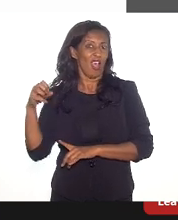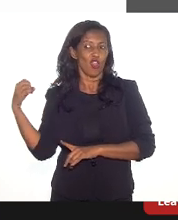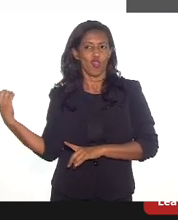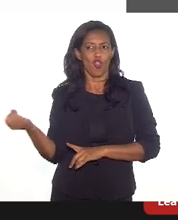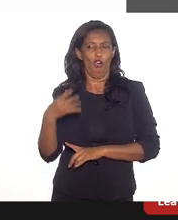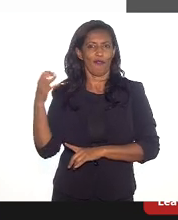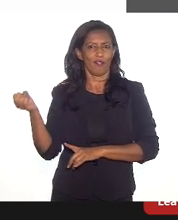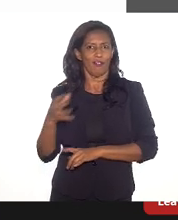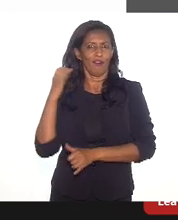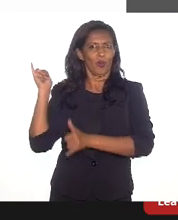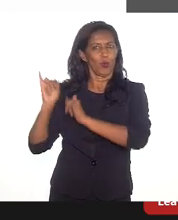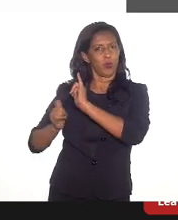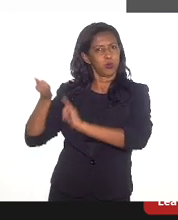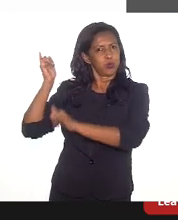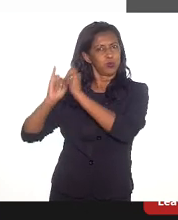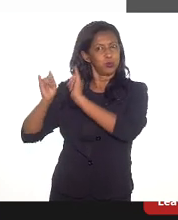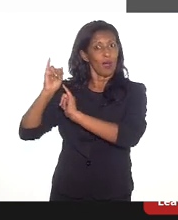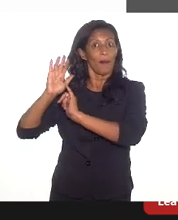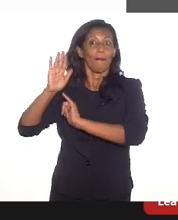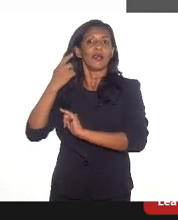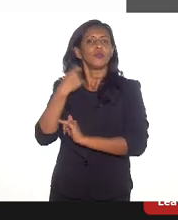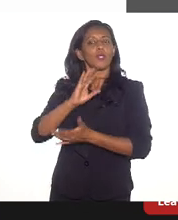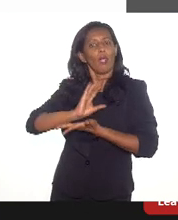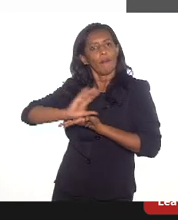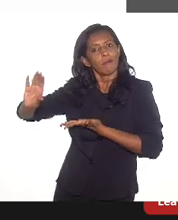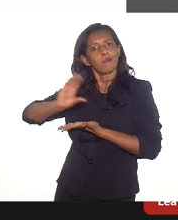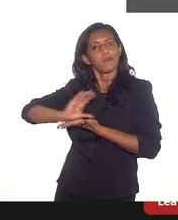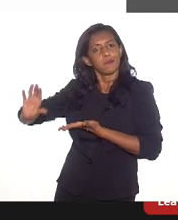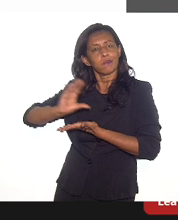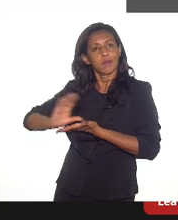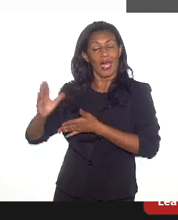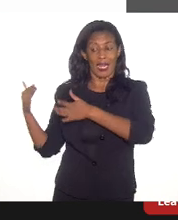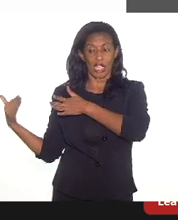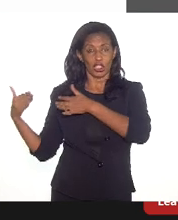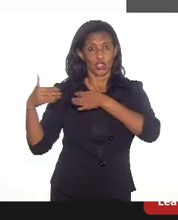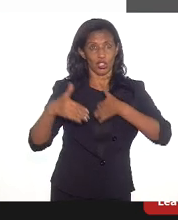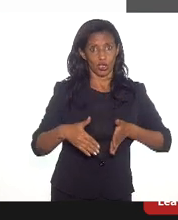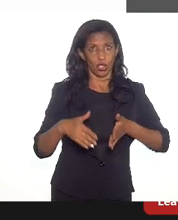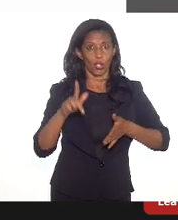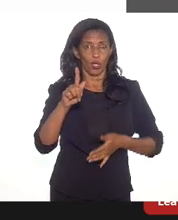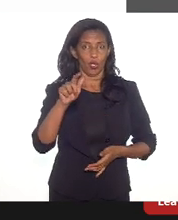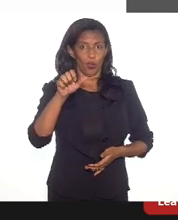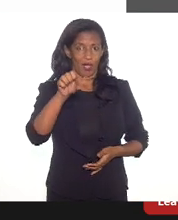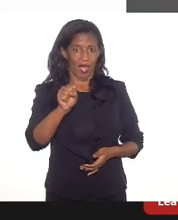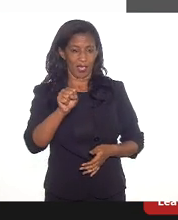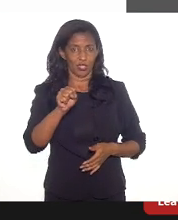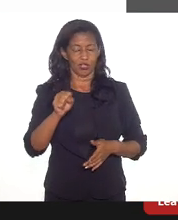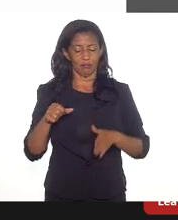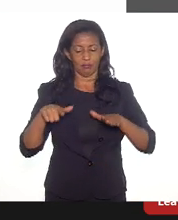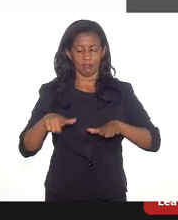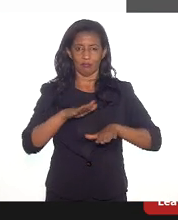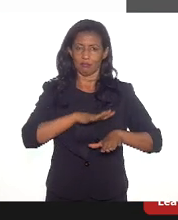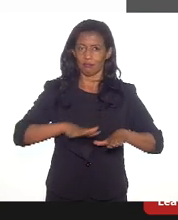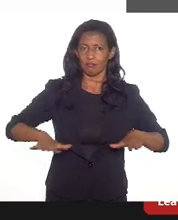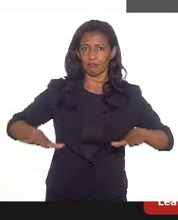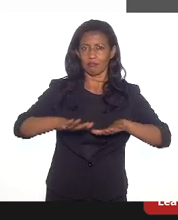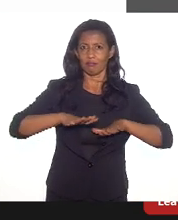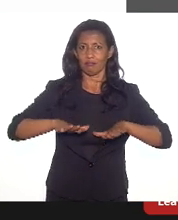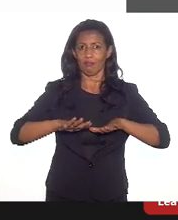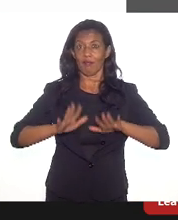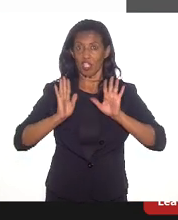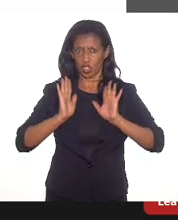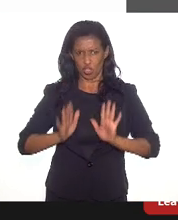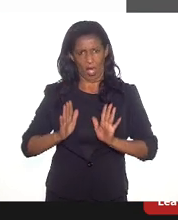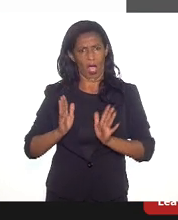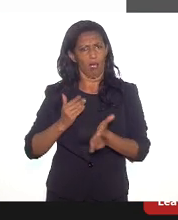indústrias, mas precisa de investimentos. A chegada do gás em terra são investimentos que já estão